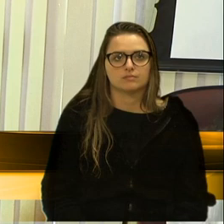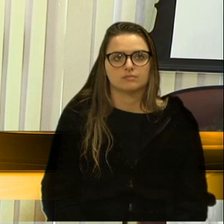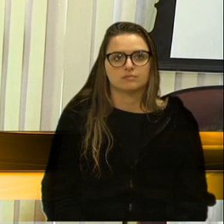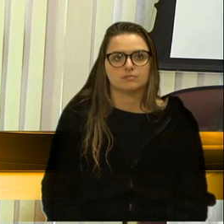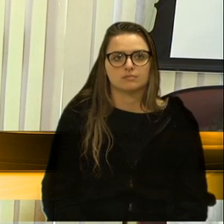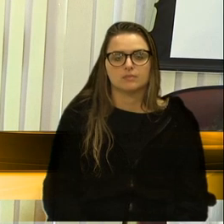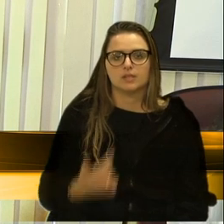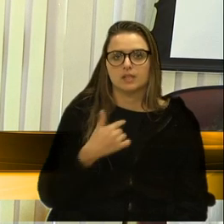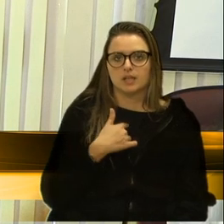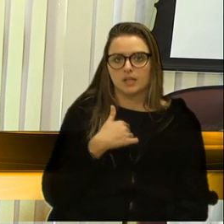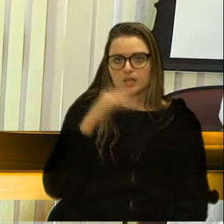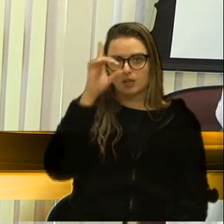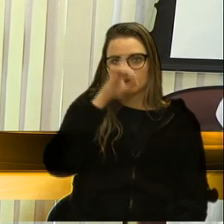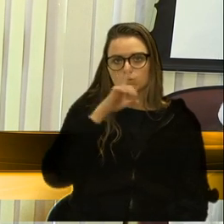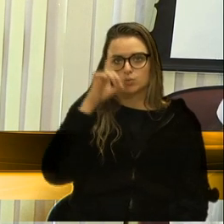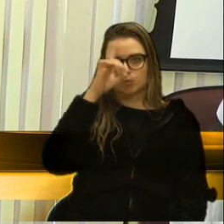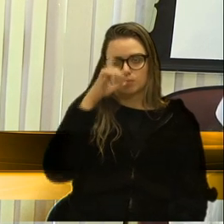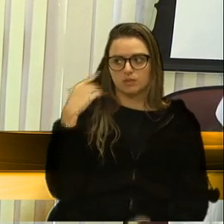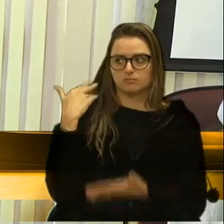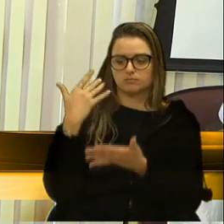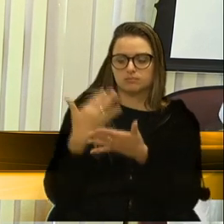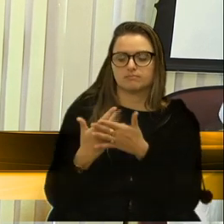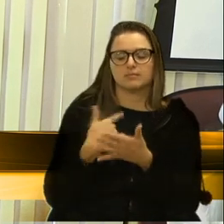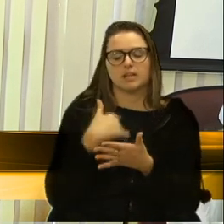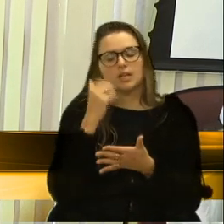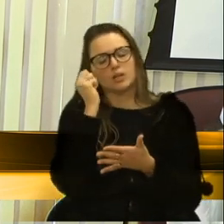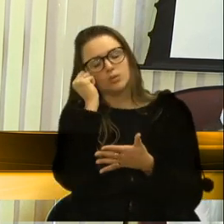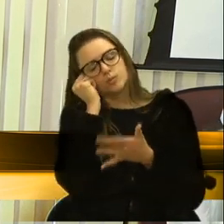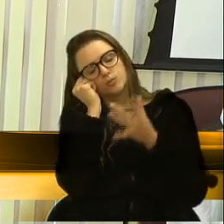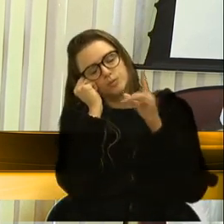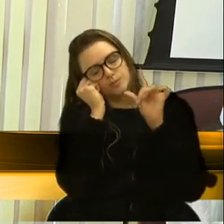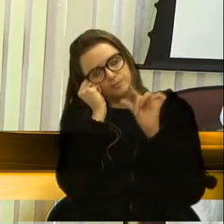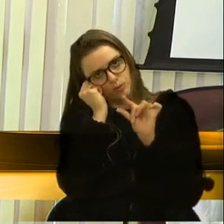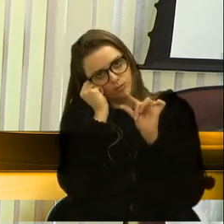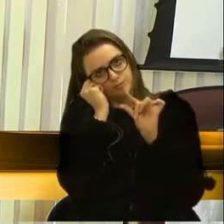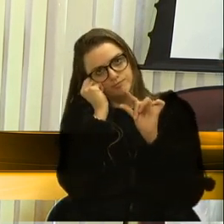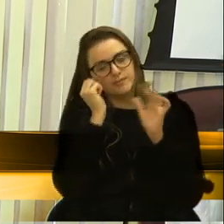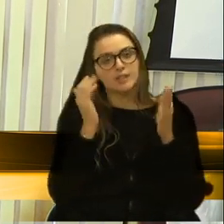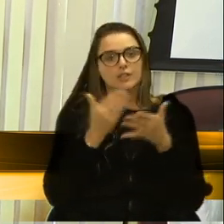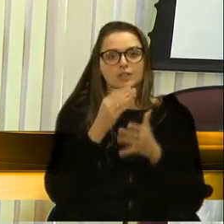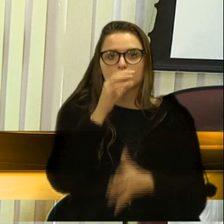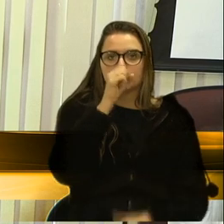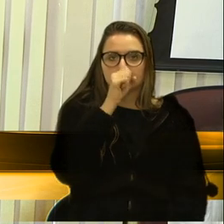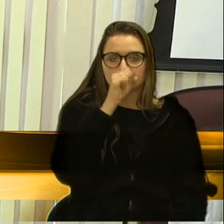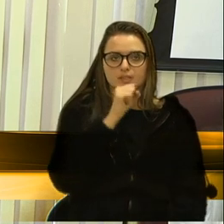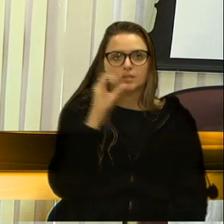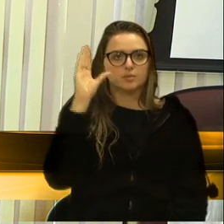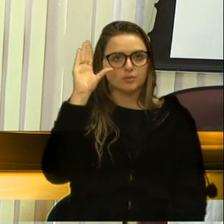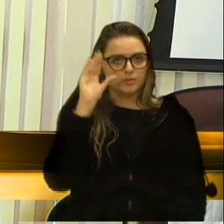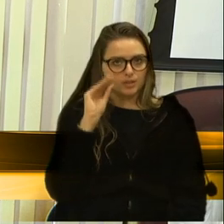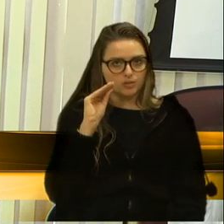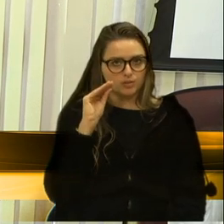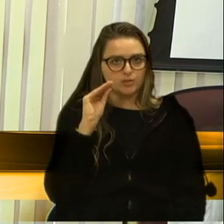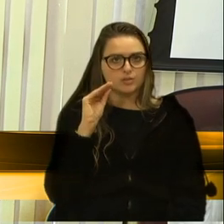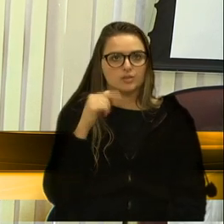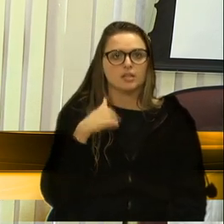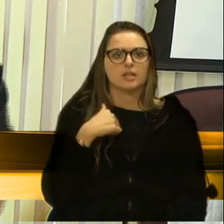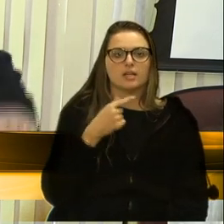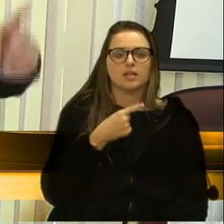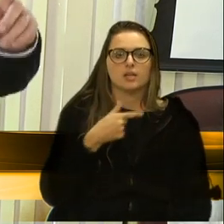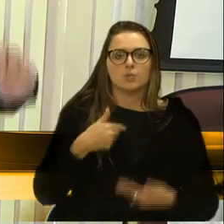de domingo para cá, eu tenho dormido muito pouco. Já no sábado de noite, eu fui